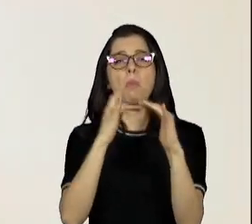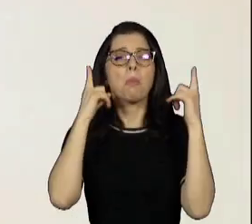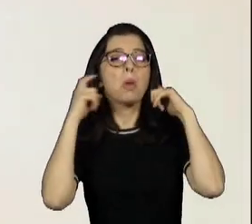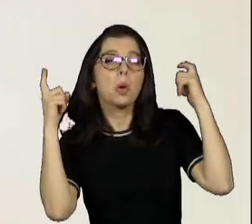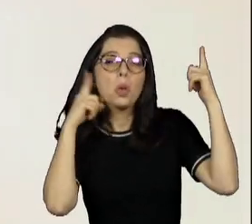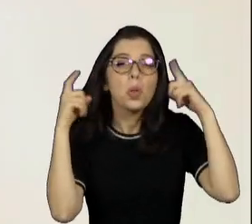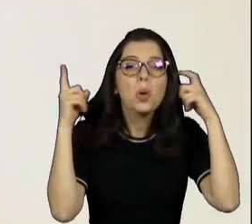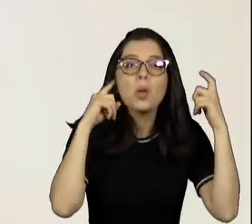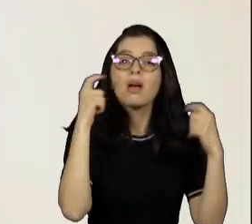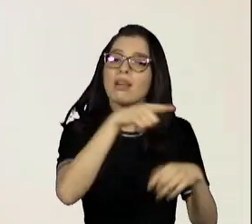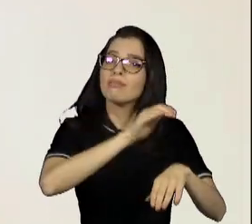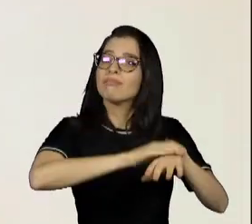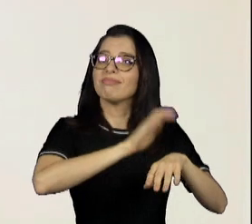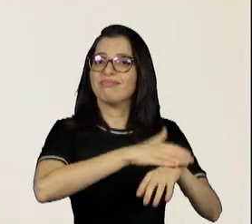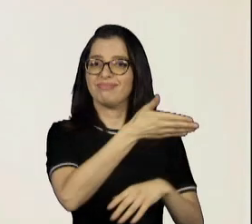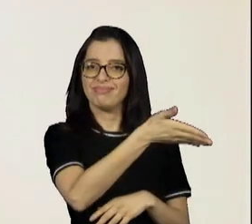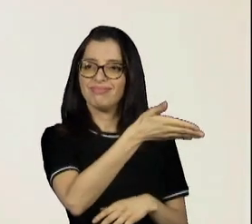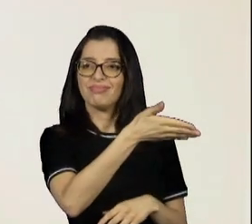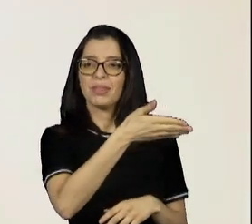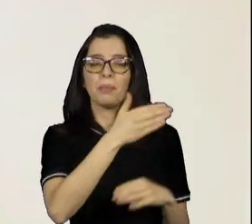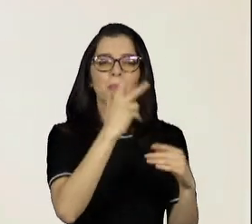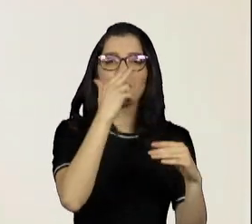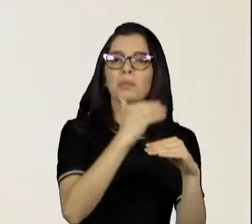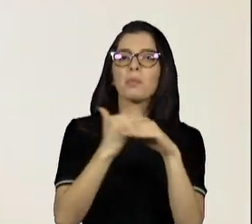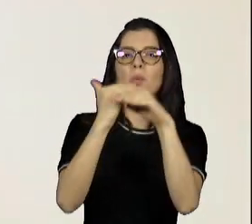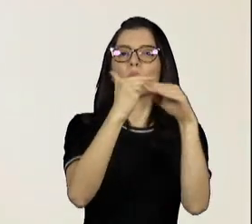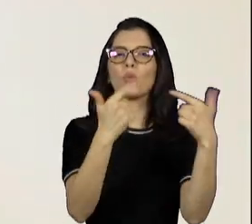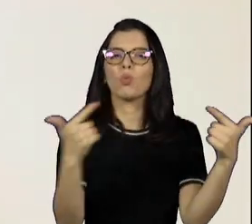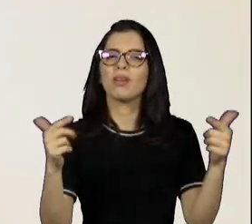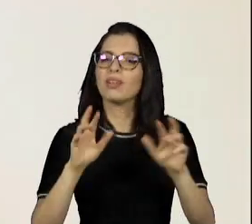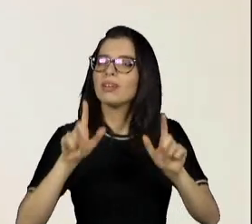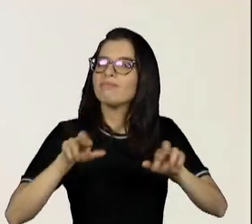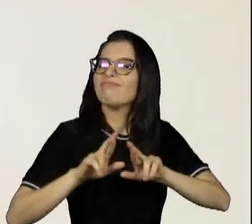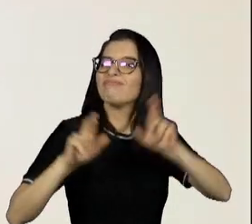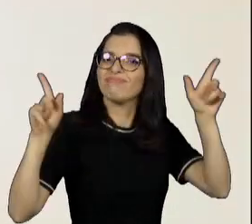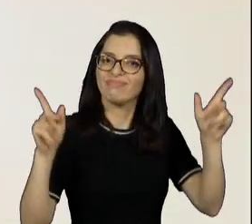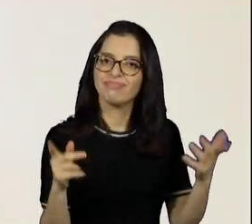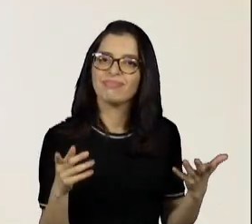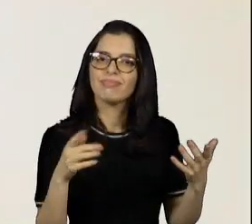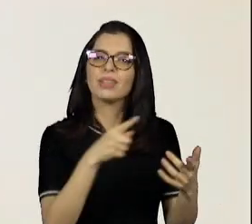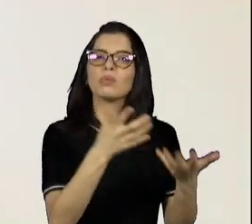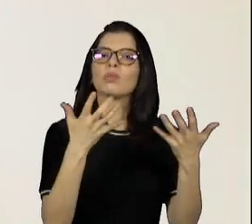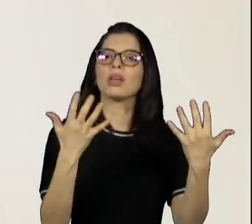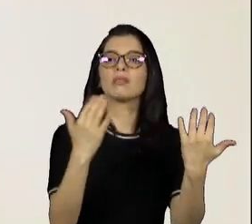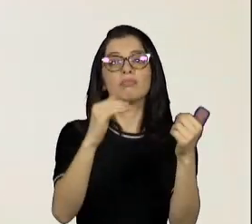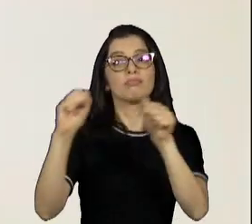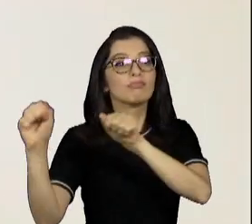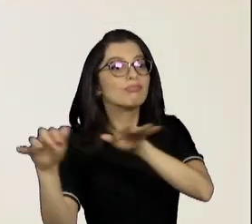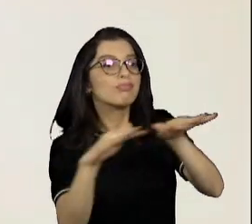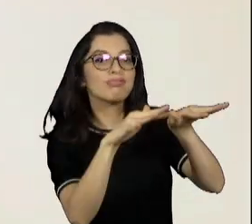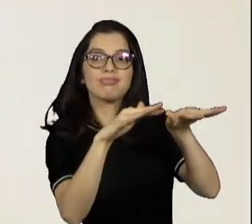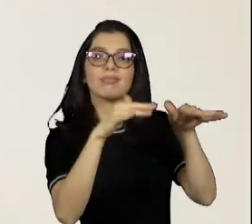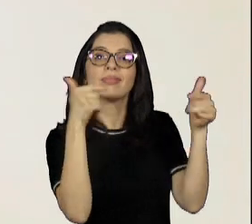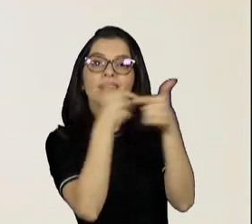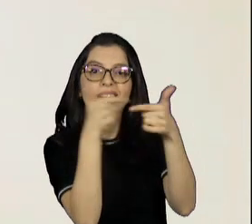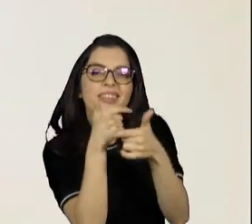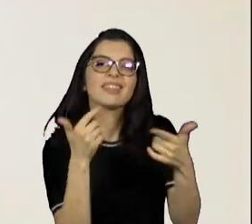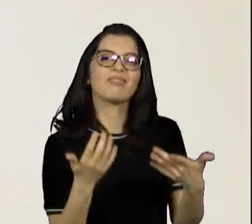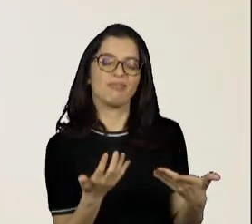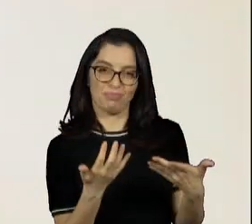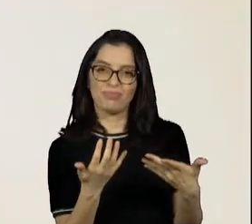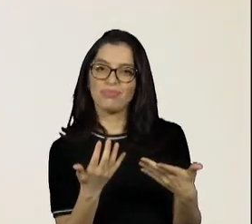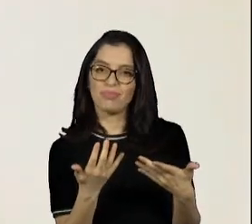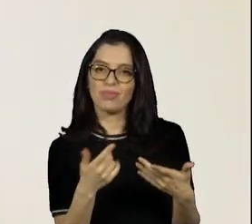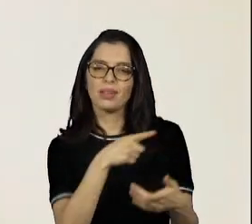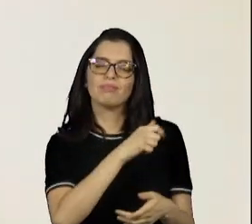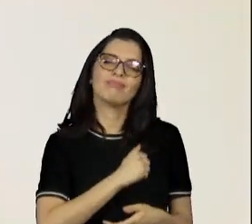politicamente nada correto para algumas pessoas, mas para nós que vemos e que queremos ver coisas engraçadas e nos divertir, ele faz falta.